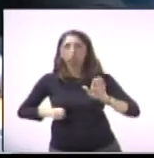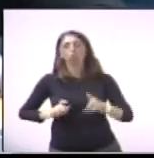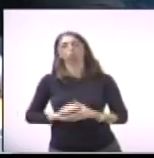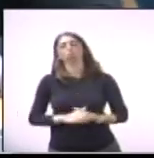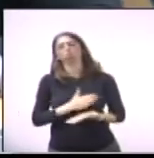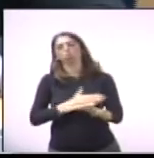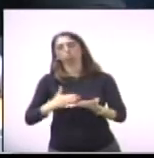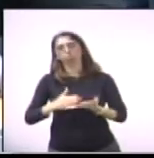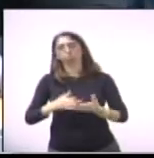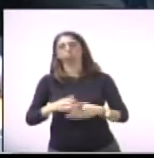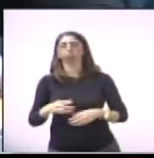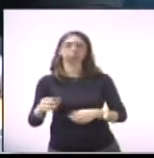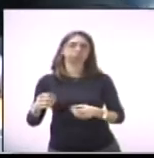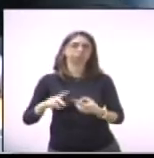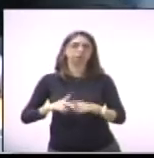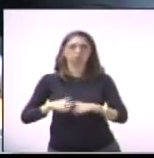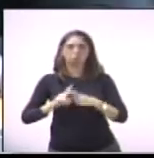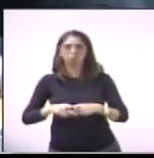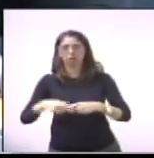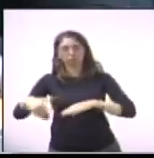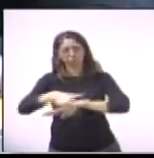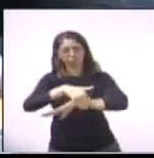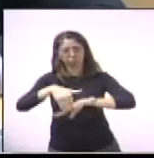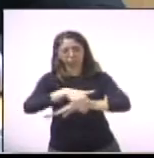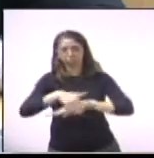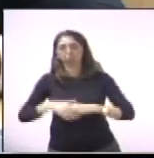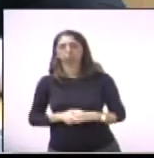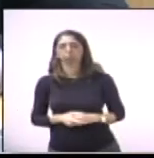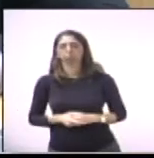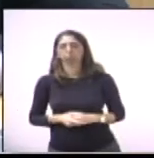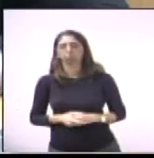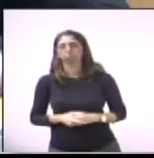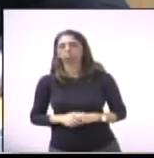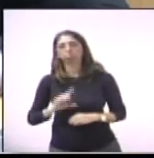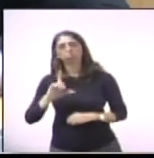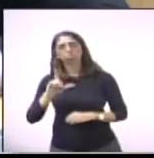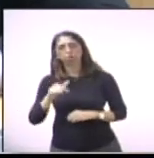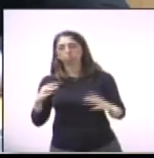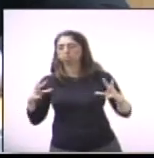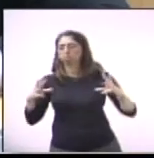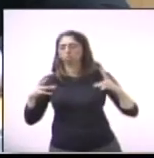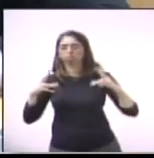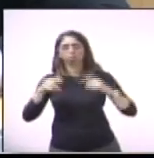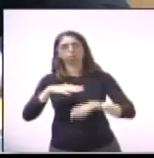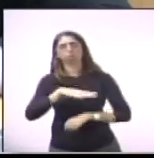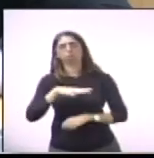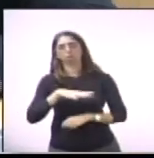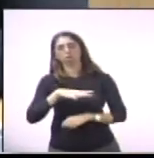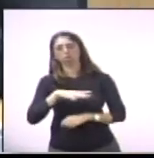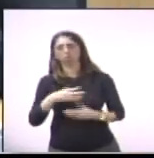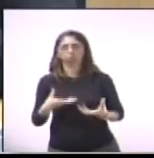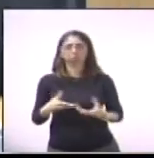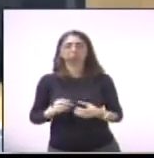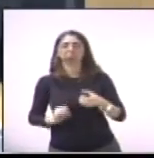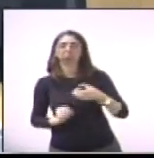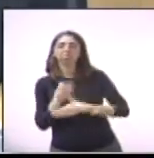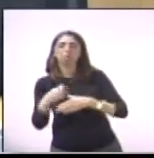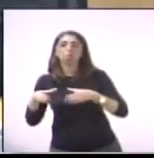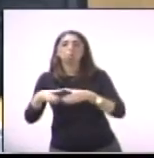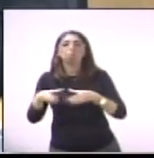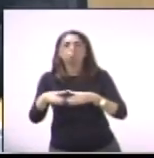-buraco, ou até mesmo uma terceira, e após dar um geral na cidade, daí fica só com a equipe para fazer a manutenção.